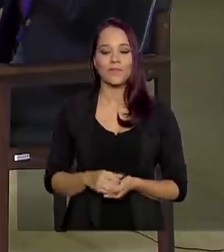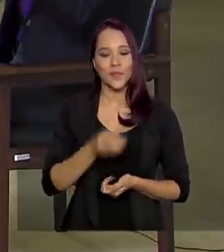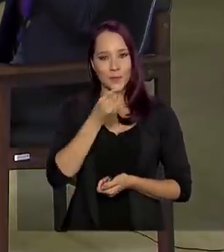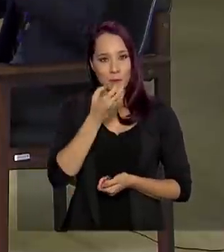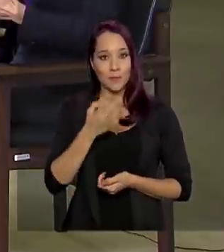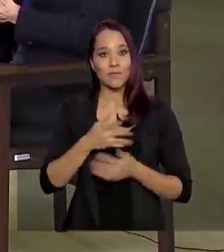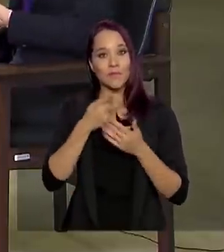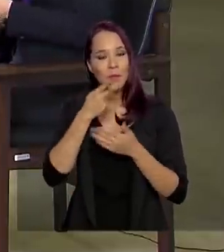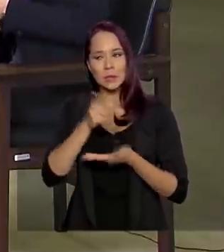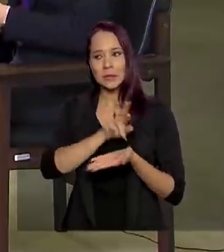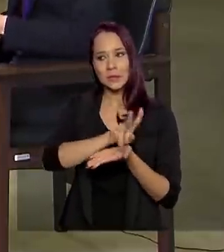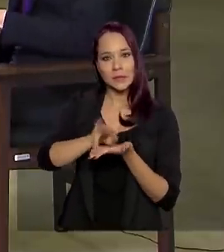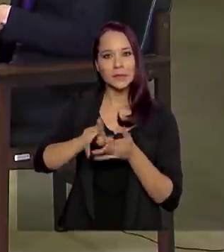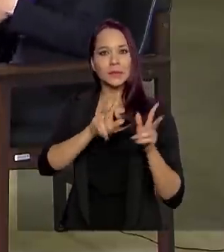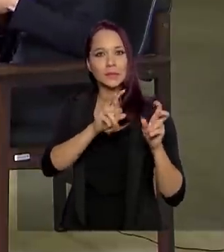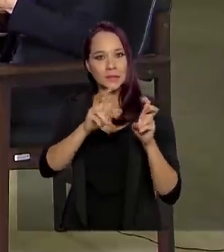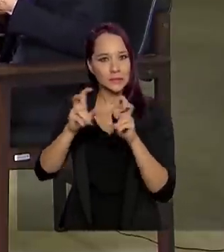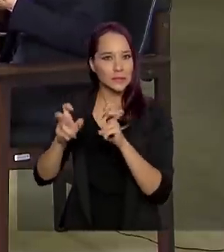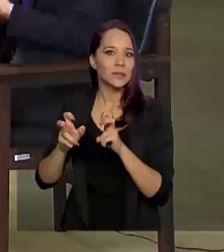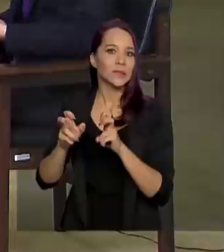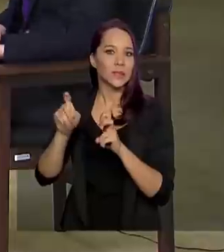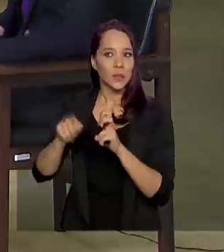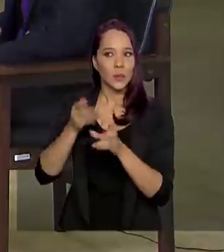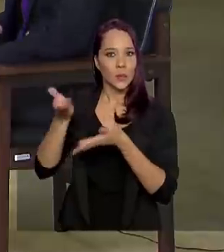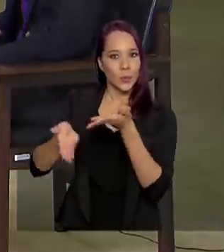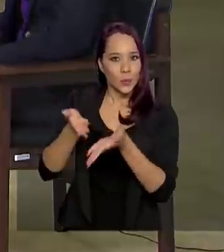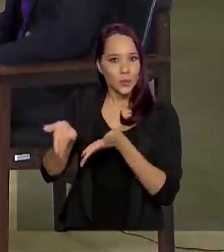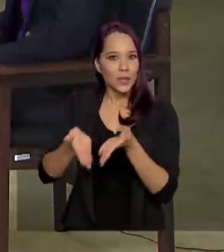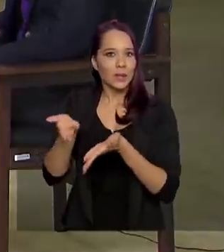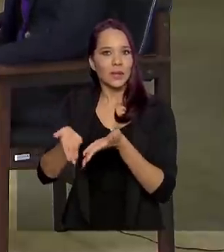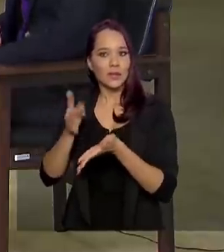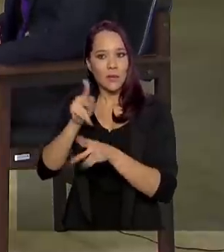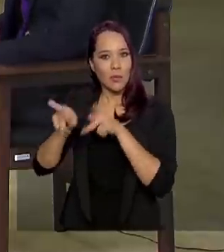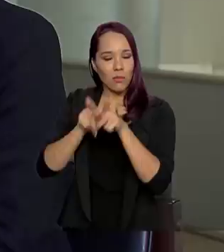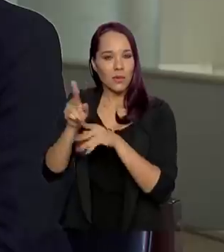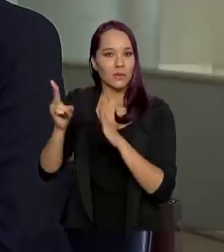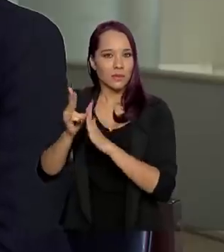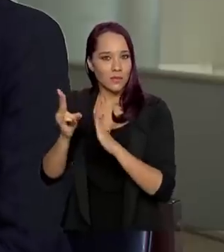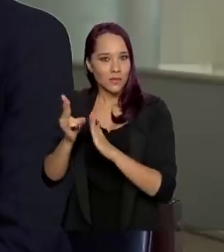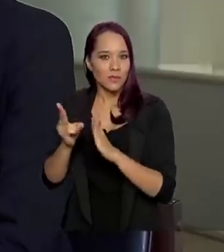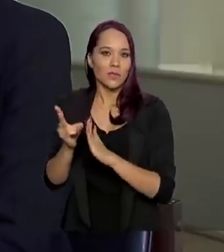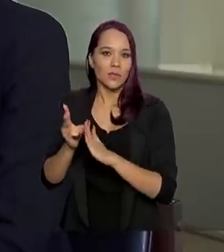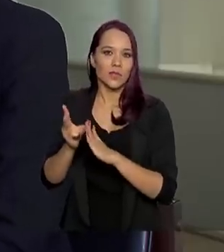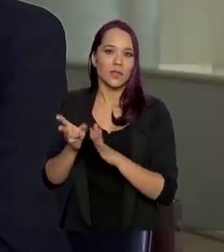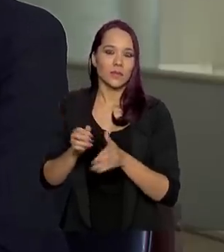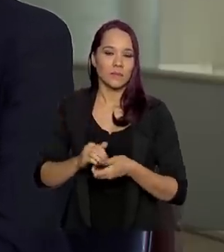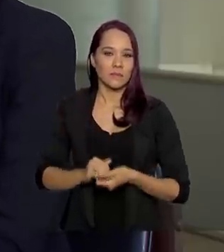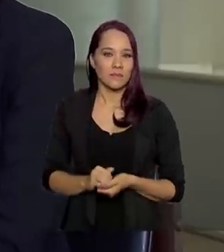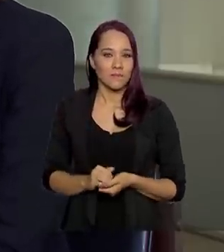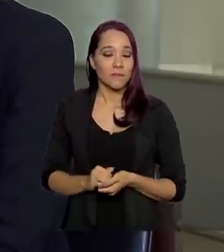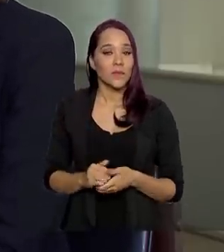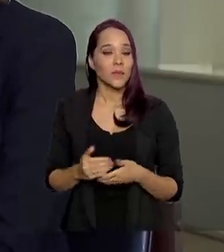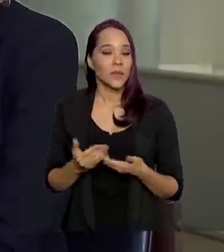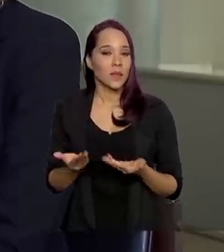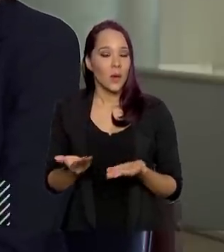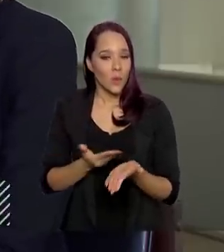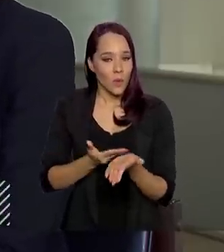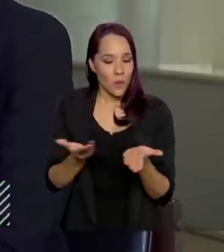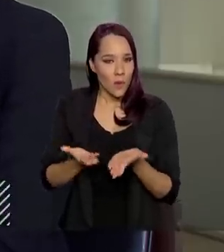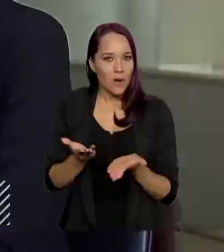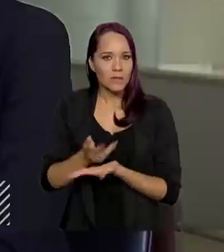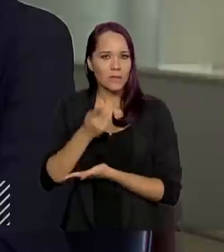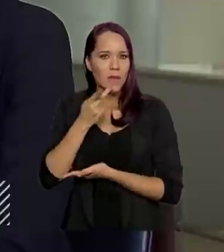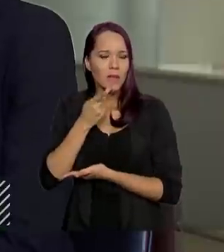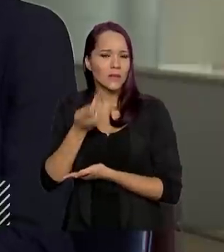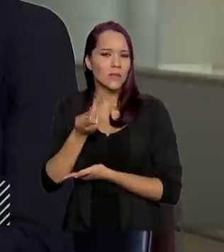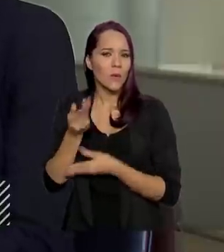tratou de vários assuntos sobre o cuidado com os povos indígenas, com essa população. E aí, agora, gostaria que o